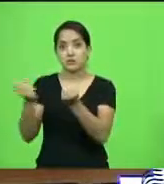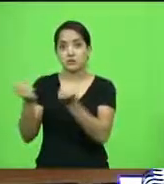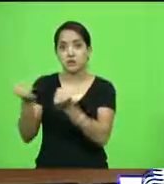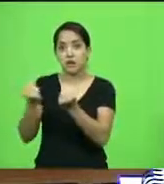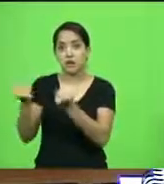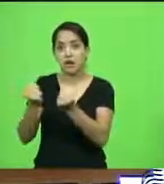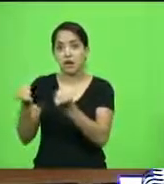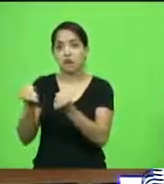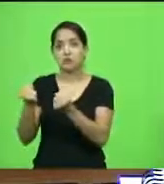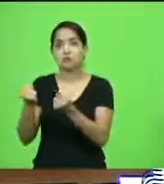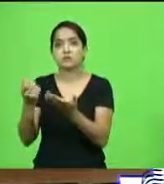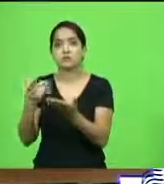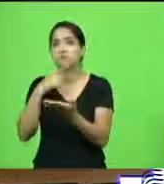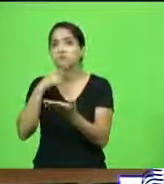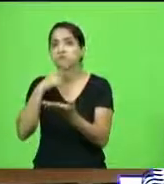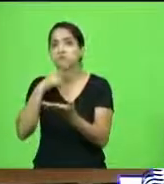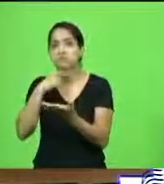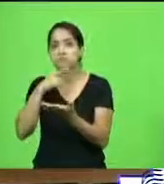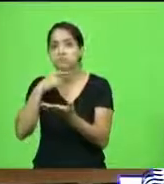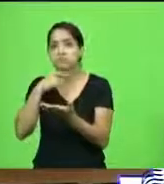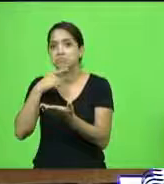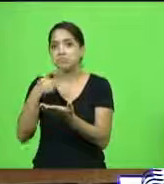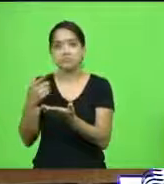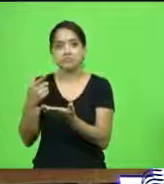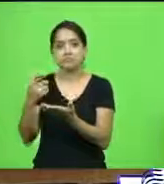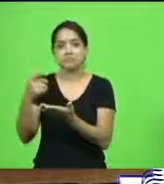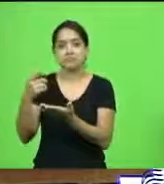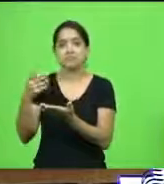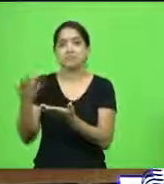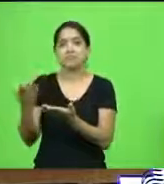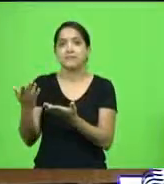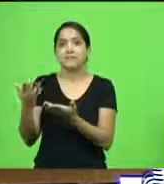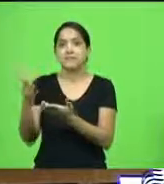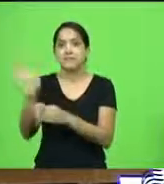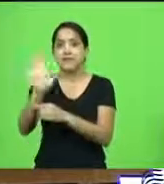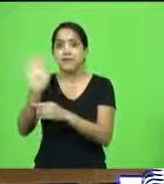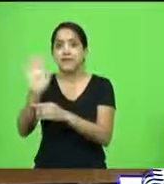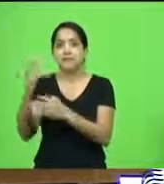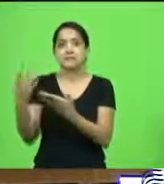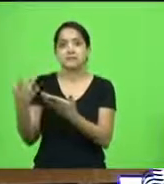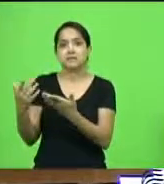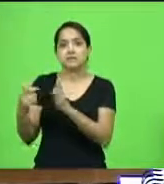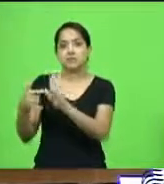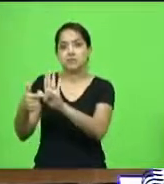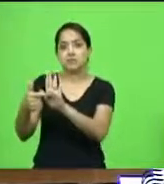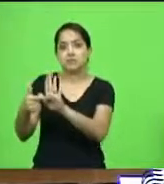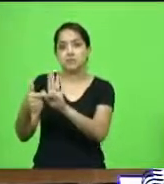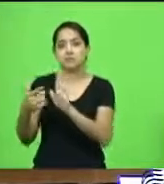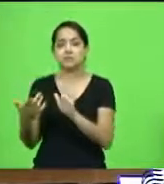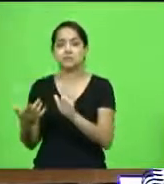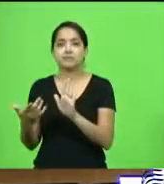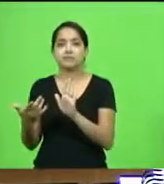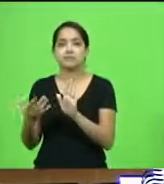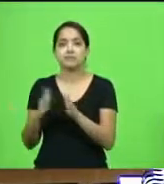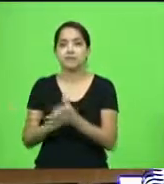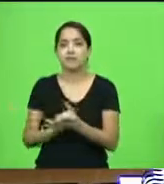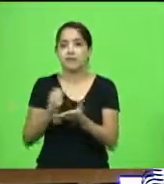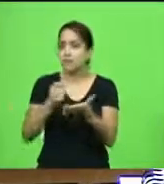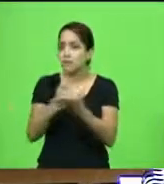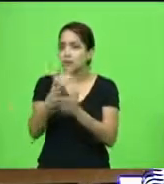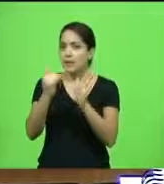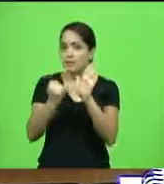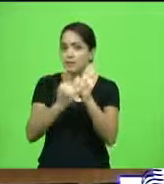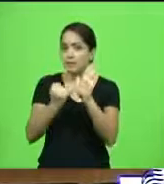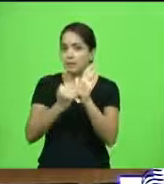que nem para poder pagar alguém para balançar a porcaria da bandeira e um cara com um saquinho arrastando um asfalto ali. Eu falei, pô, eu pago imposto para ter esse